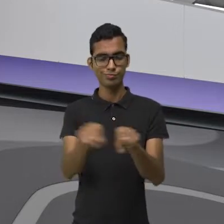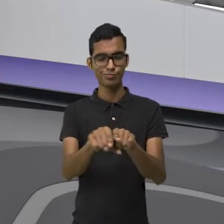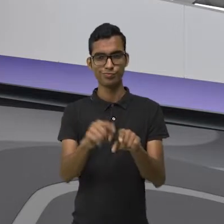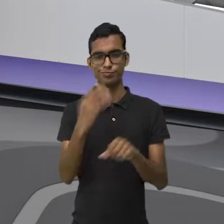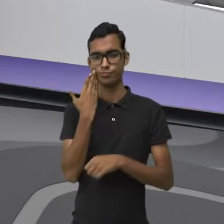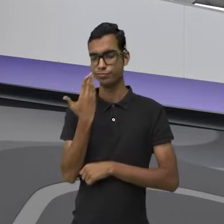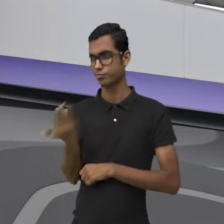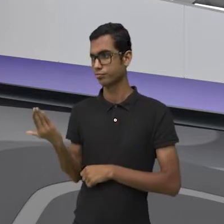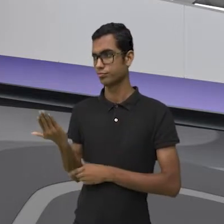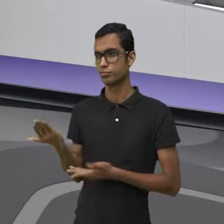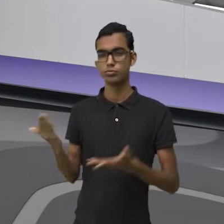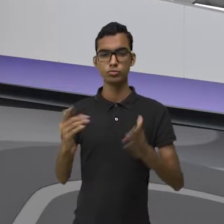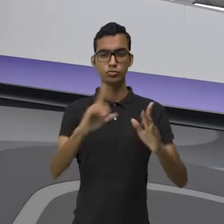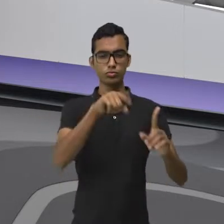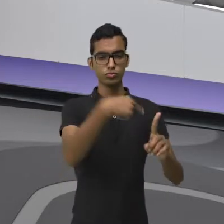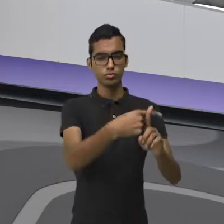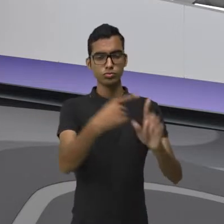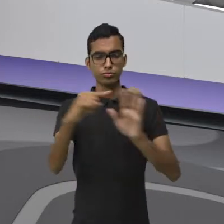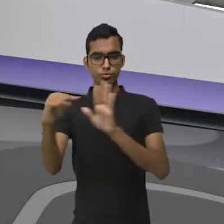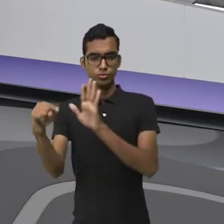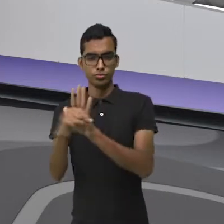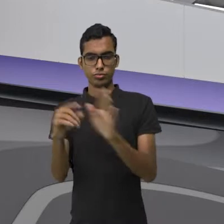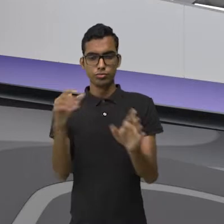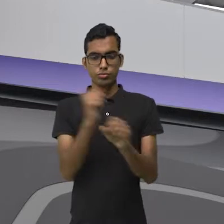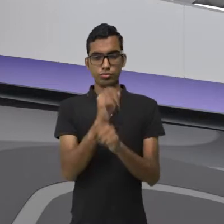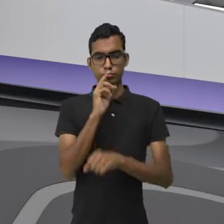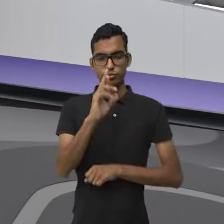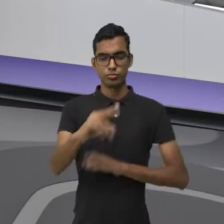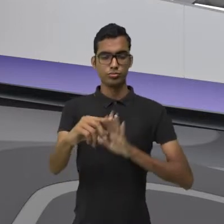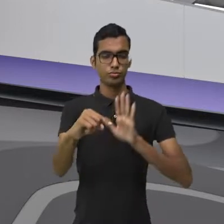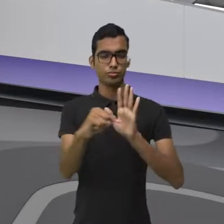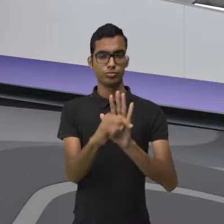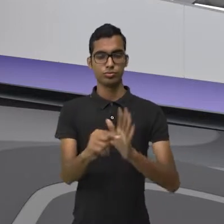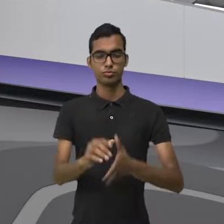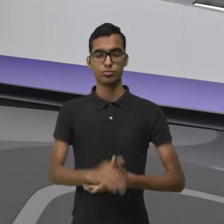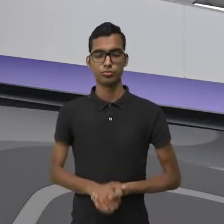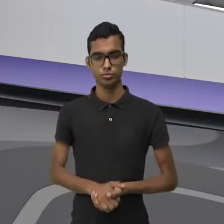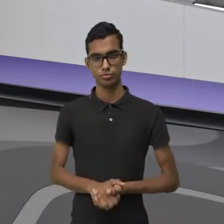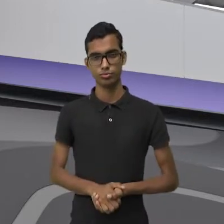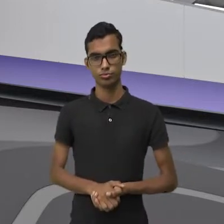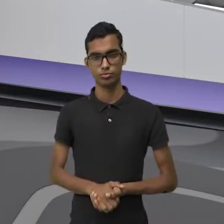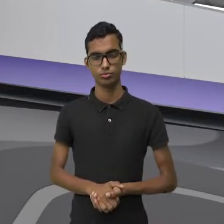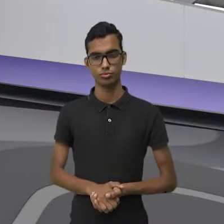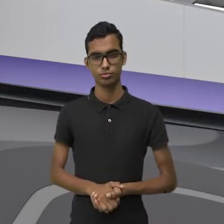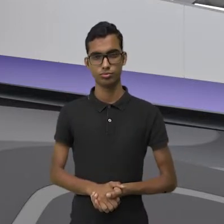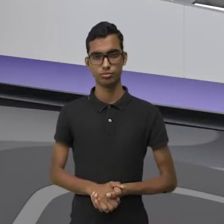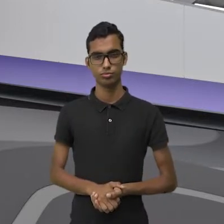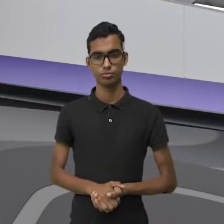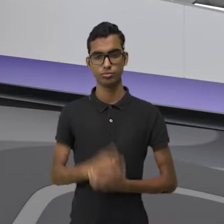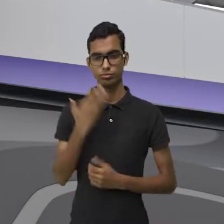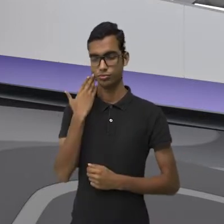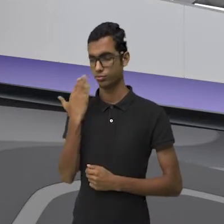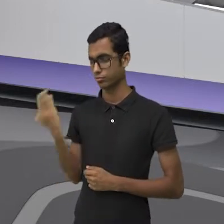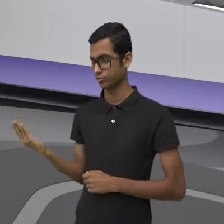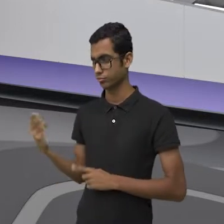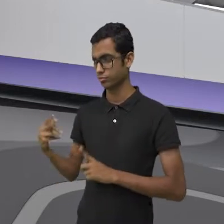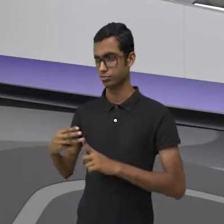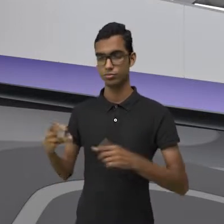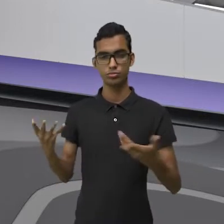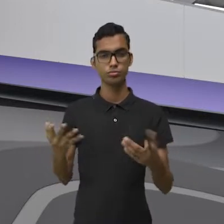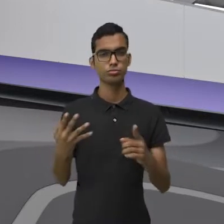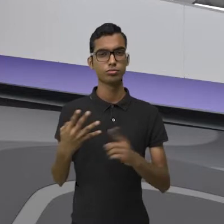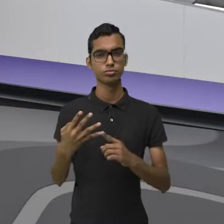exemplo, quando eu tenho número positivo e número negativo. Qual o resultado? O resultado será negativo, que é esse terceiro.